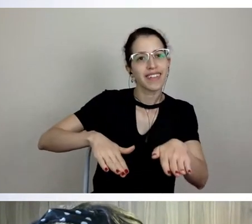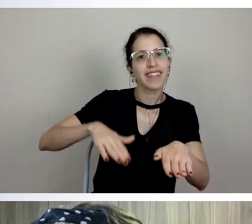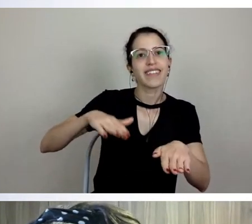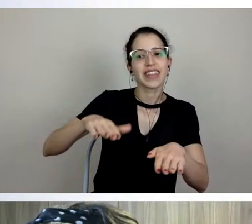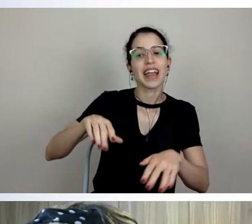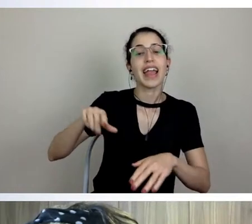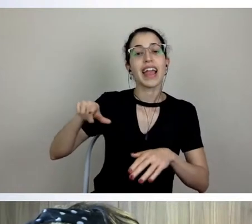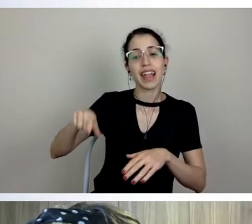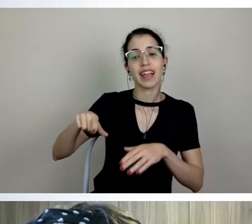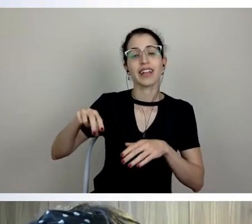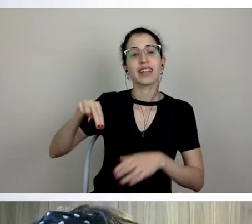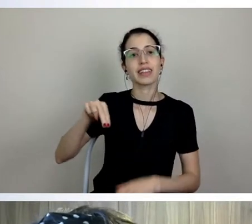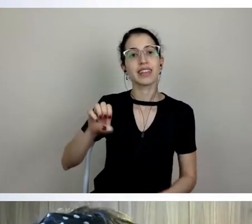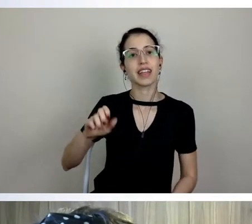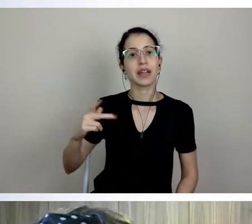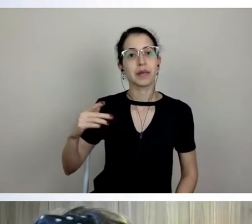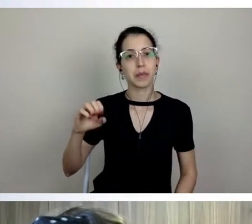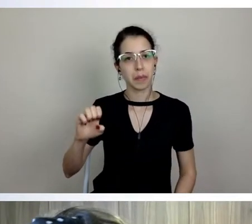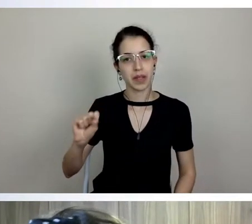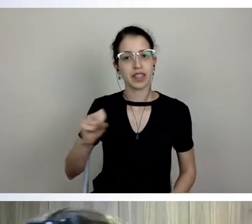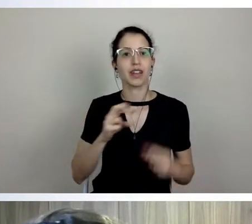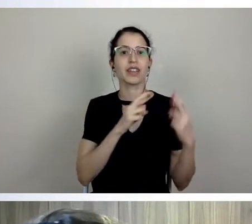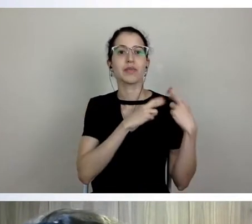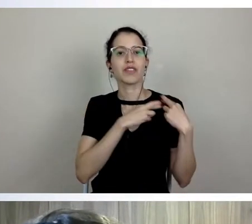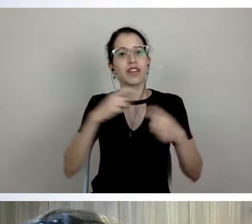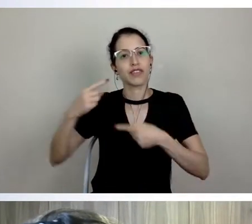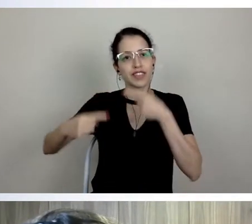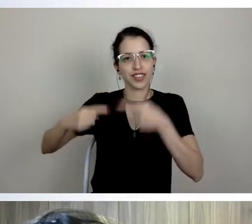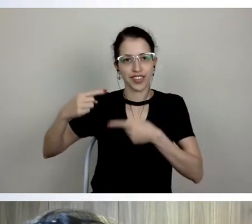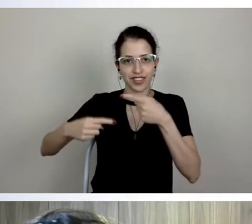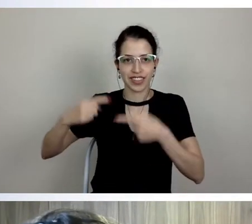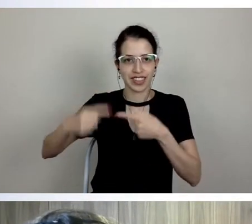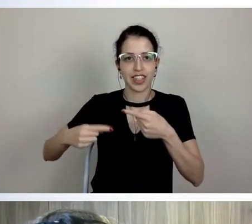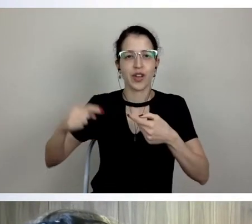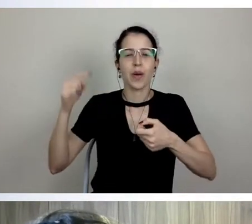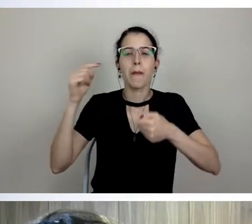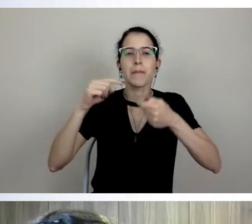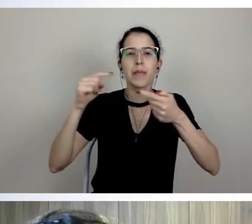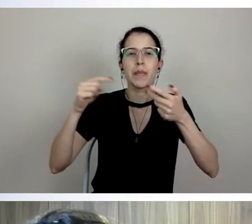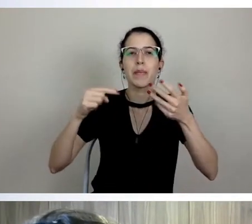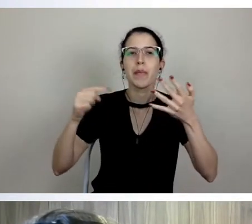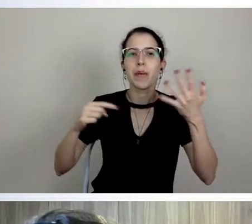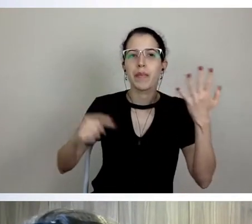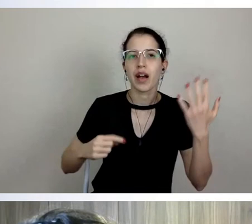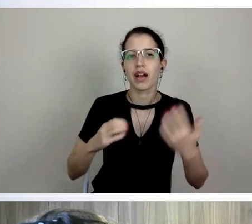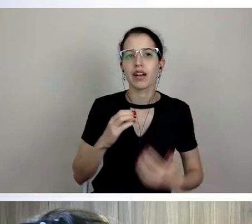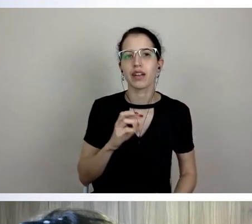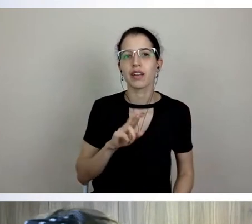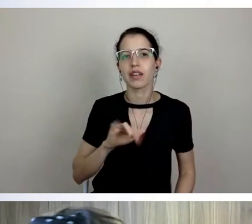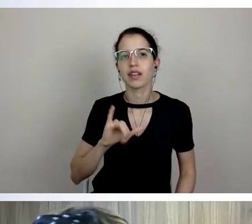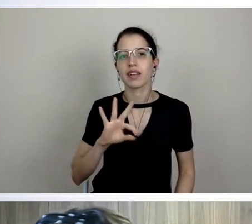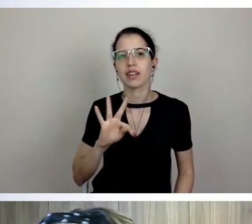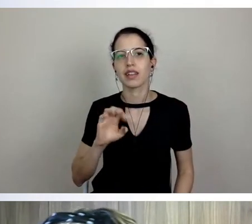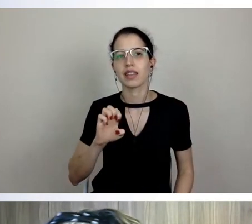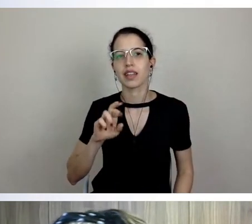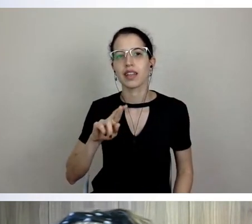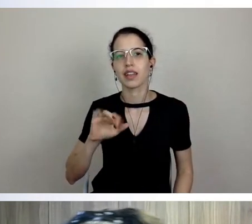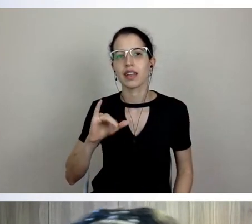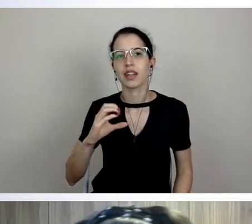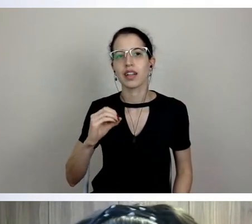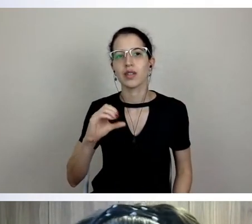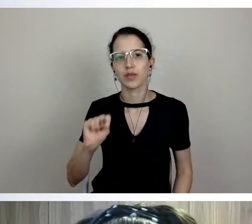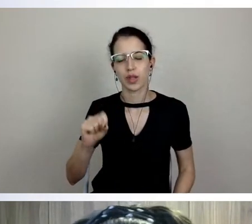critérios, discutirmos com a comunidade, naturalmente nós vamos discutir com o conselho de graduação, com os